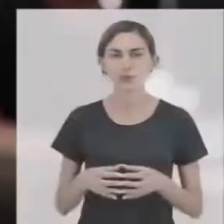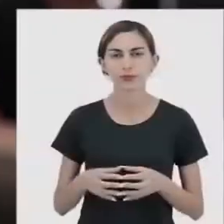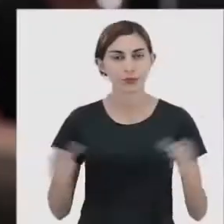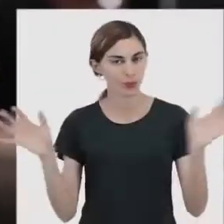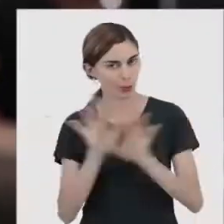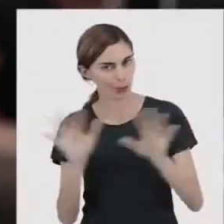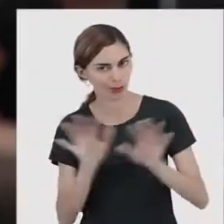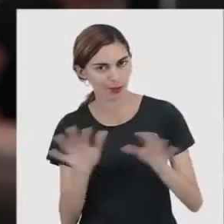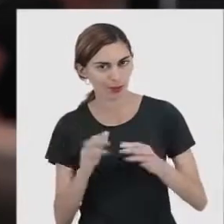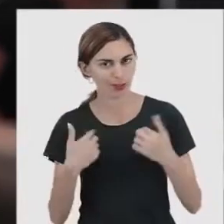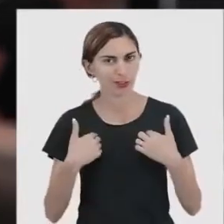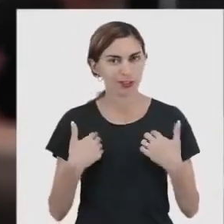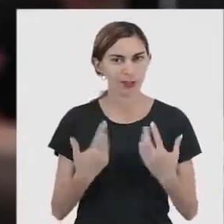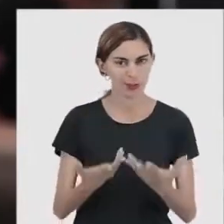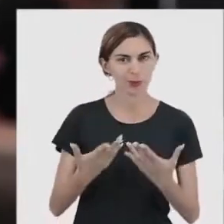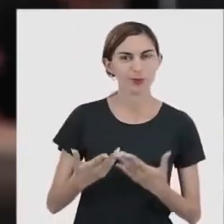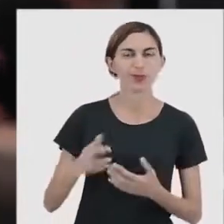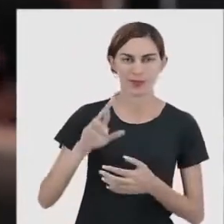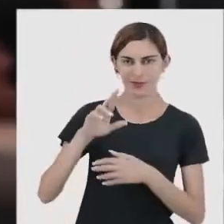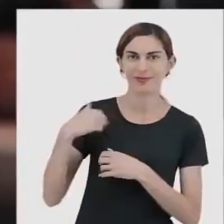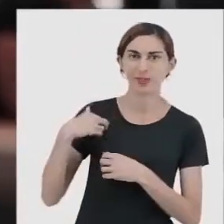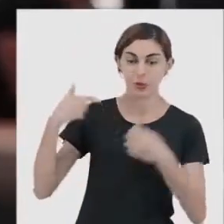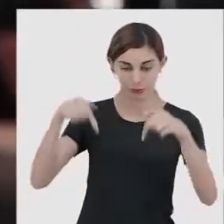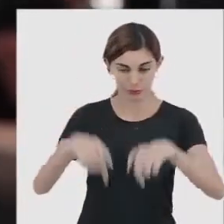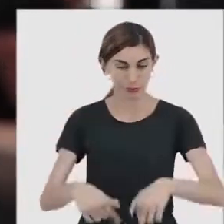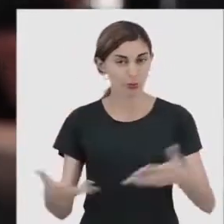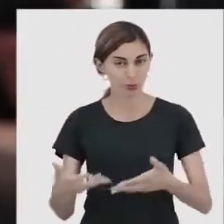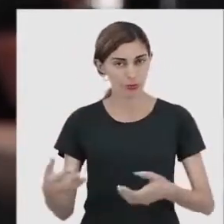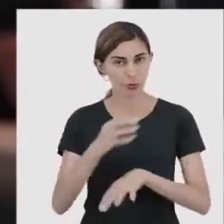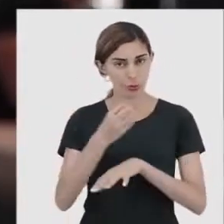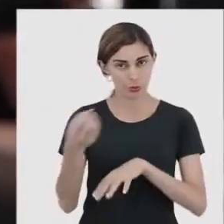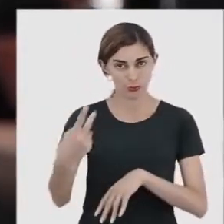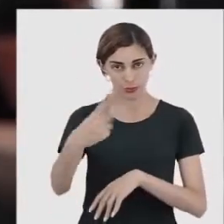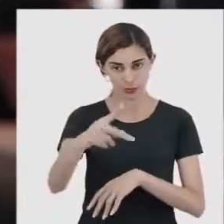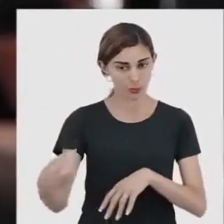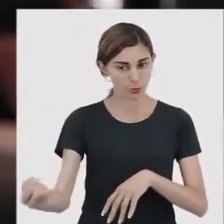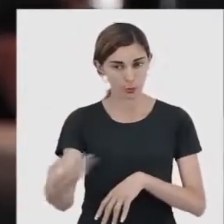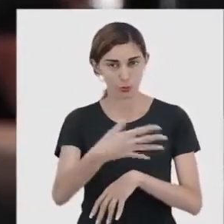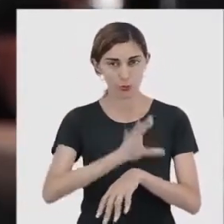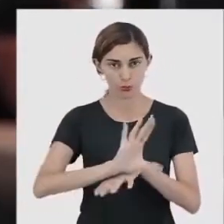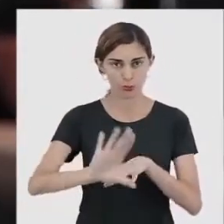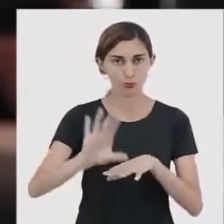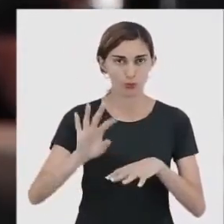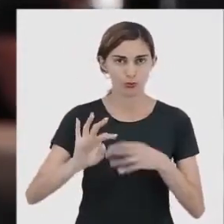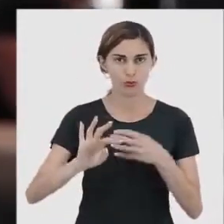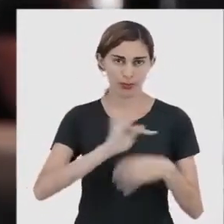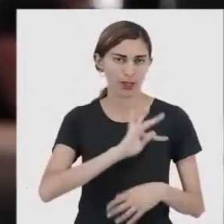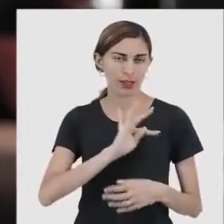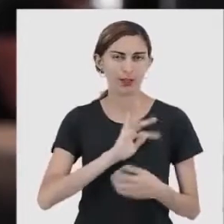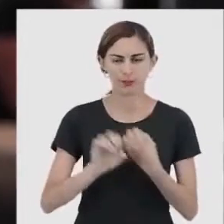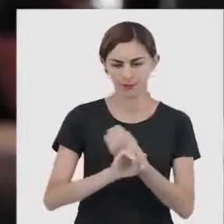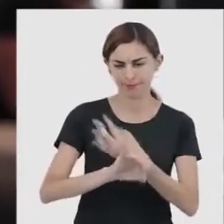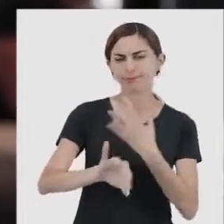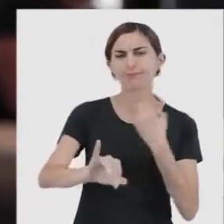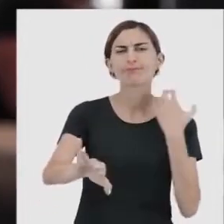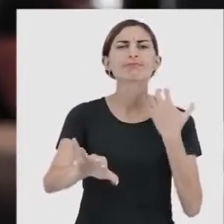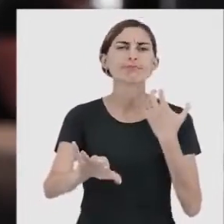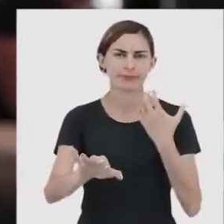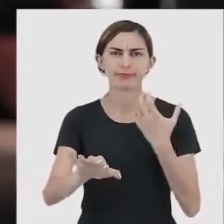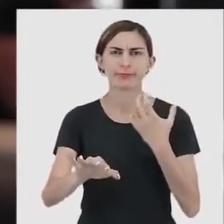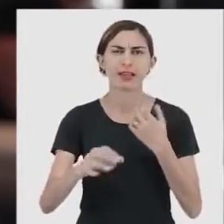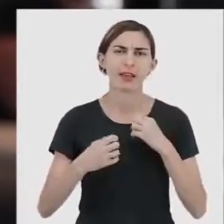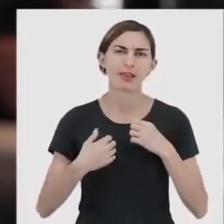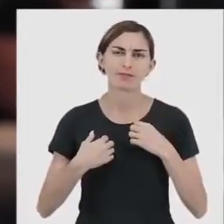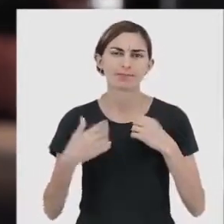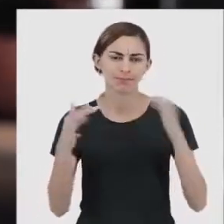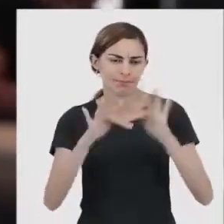Olá, eu estou aqui para recebê-lo no seu novo curso técnico da modalidade de educação à distância. É muito relevante para nós poder entregar